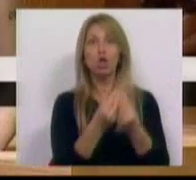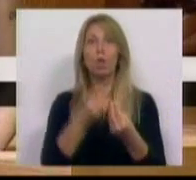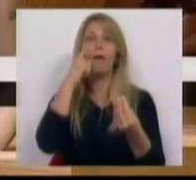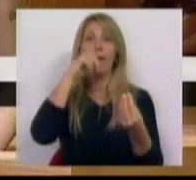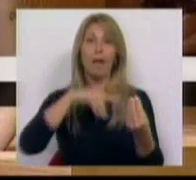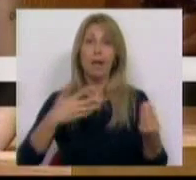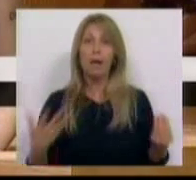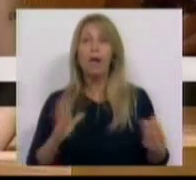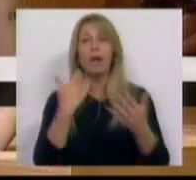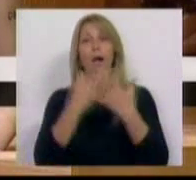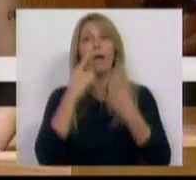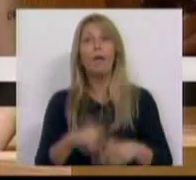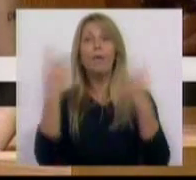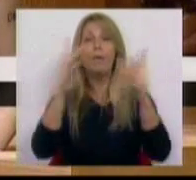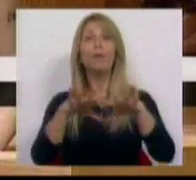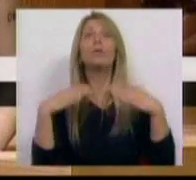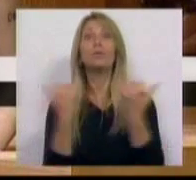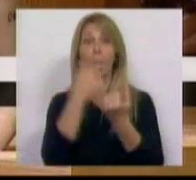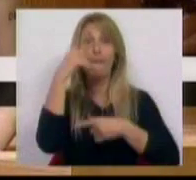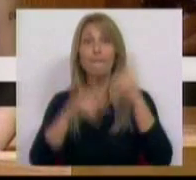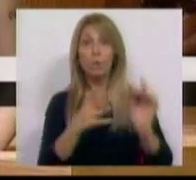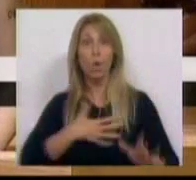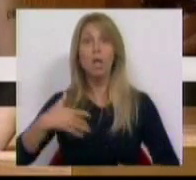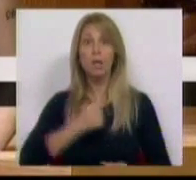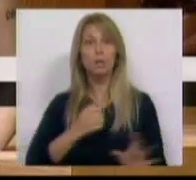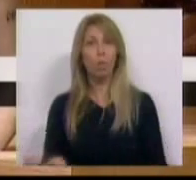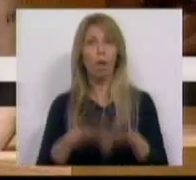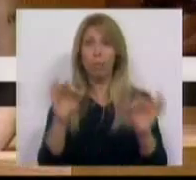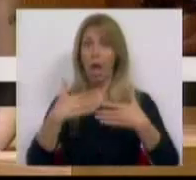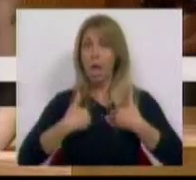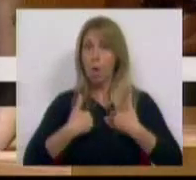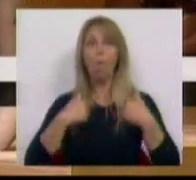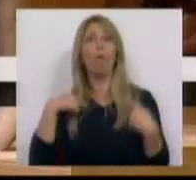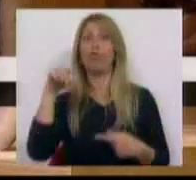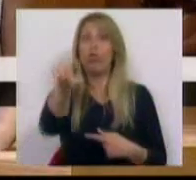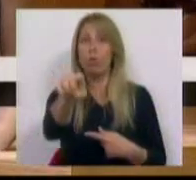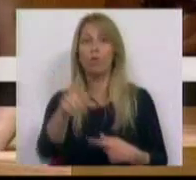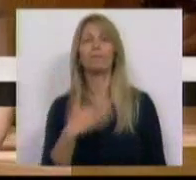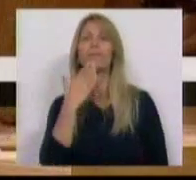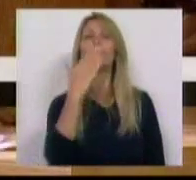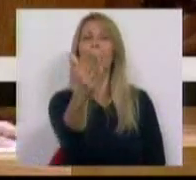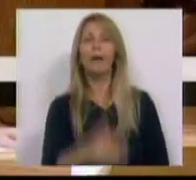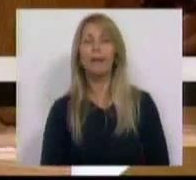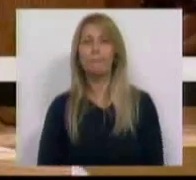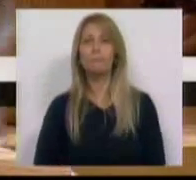a dar mais um sinal à sociedade de que os transexuais são como eu ou como tu. Muito obrigada.